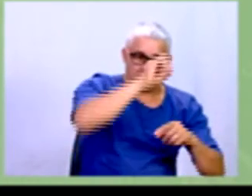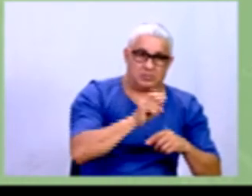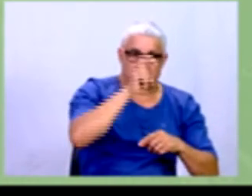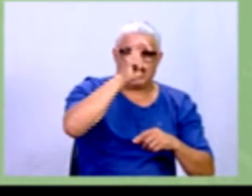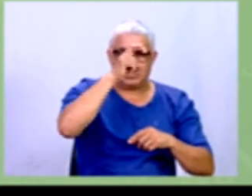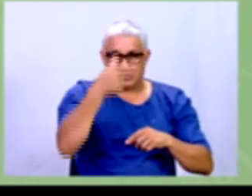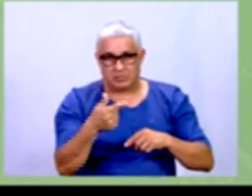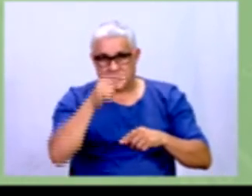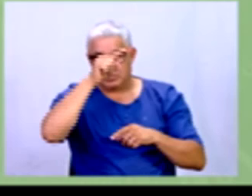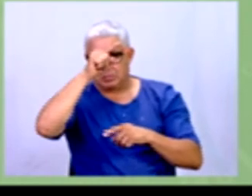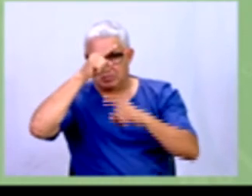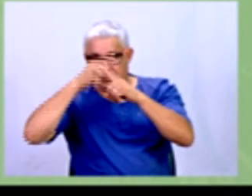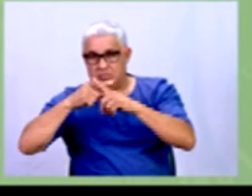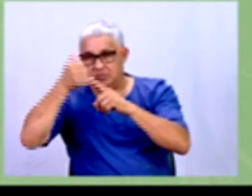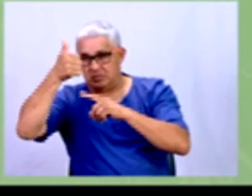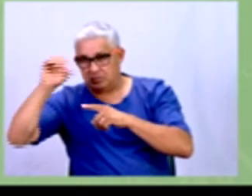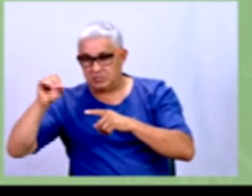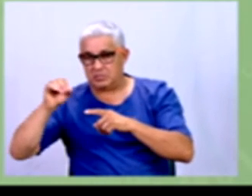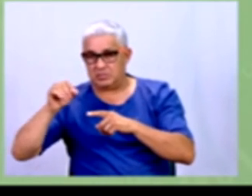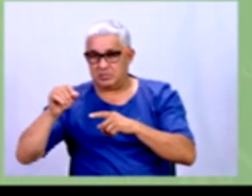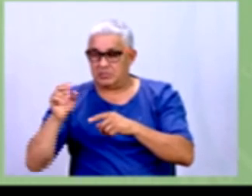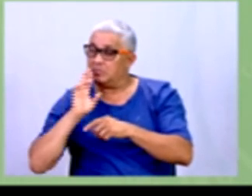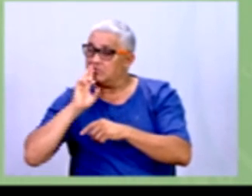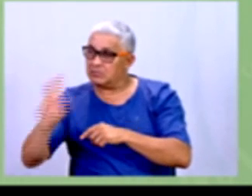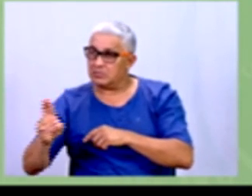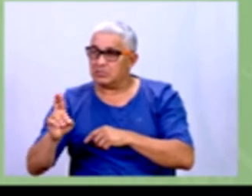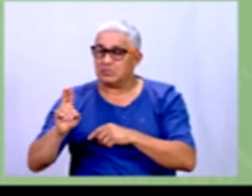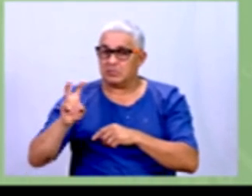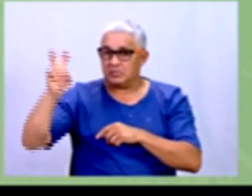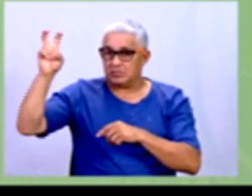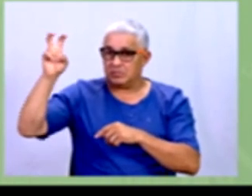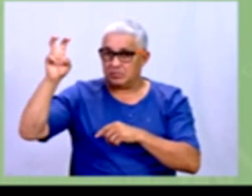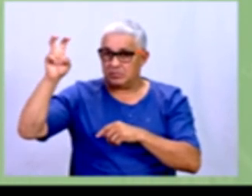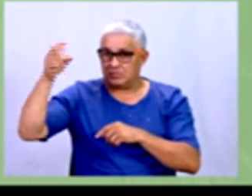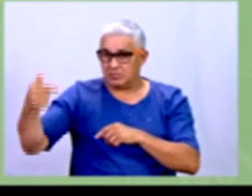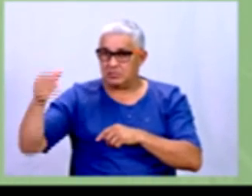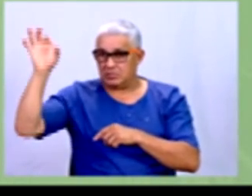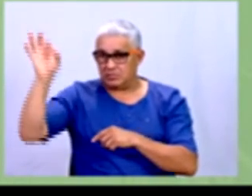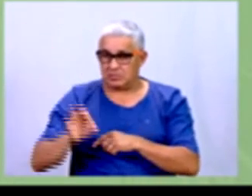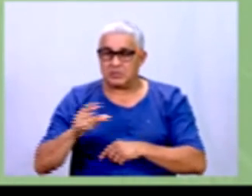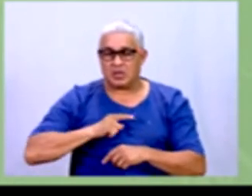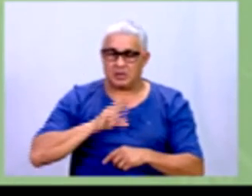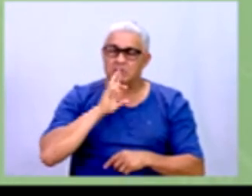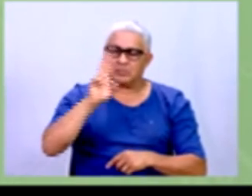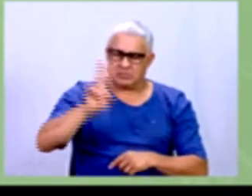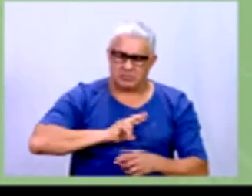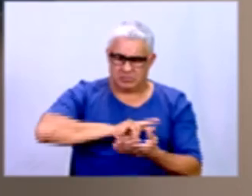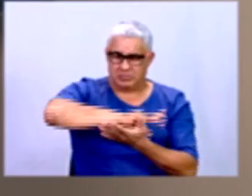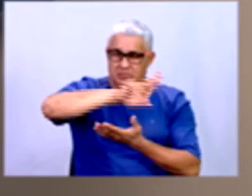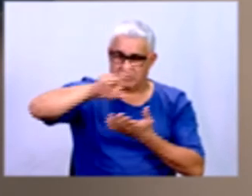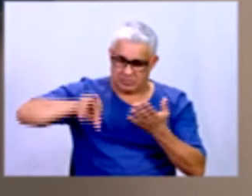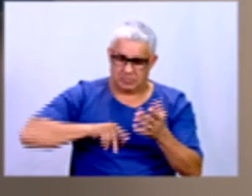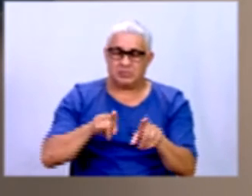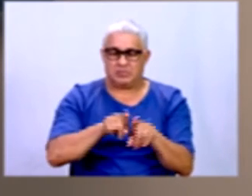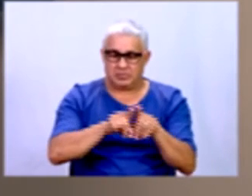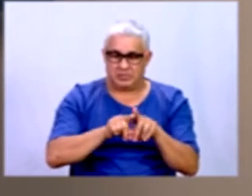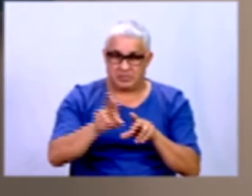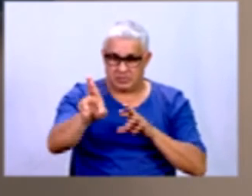aqui 52%. Teve respostas dessa também, né, professor? Teve sim. Inclusive, até responderam